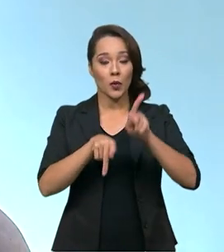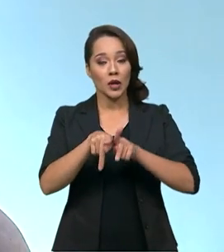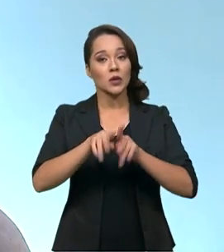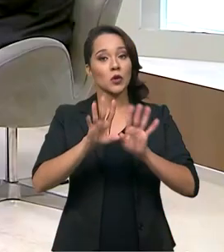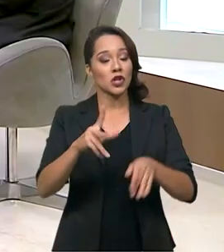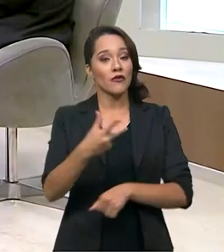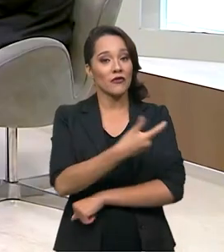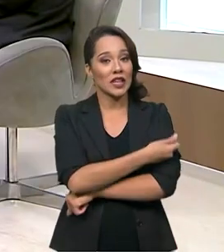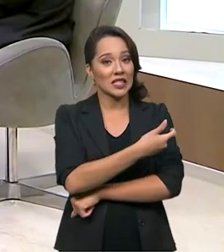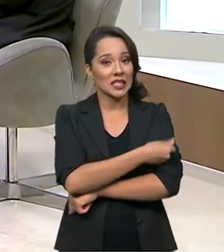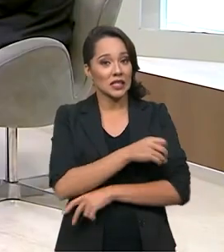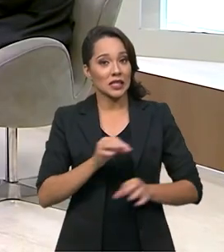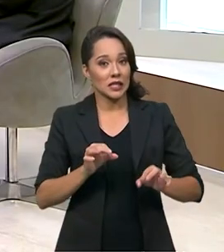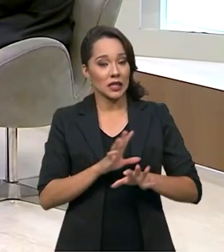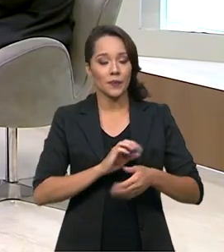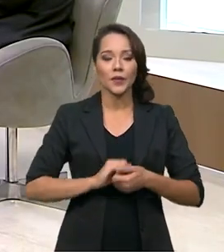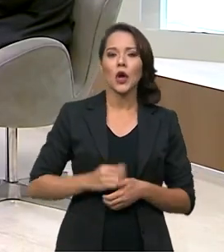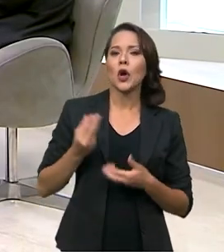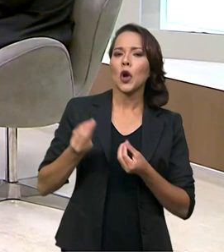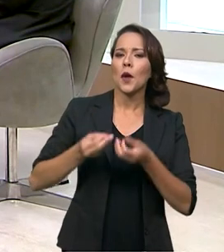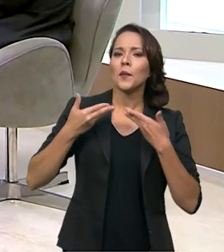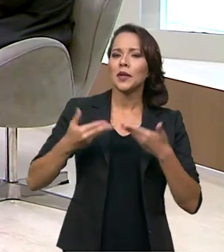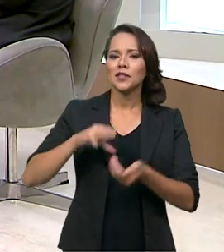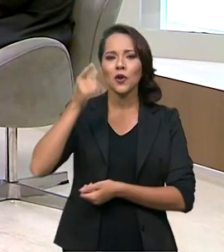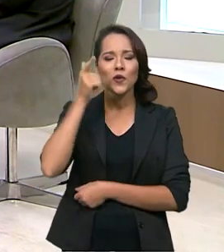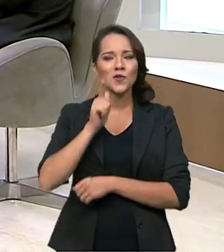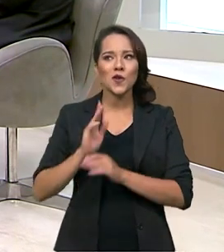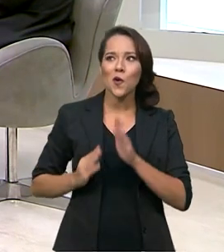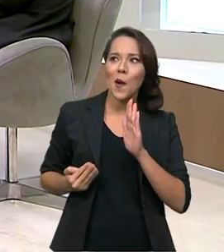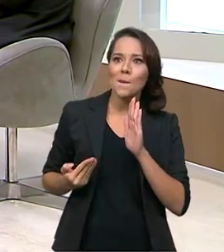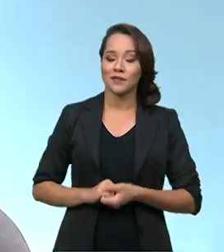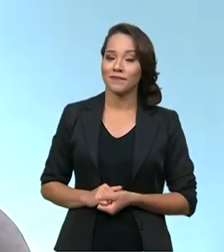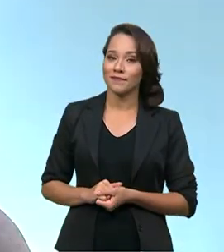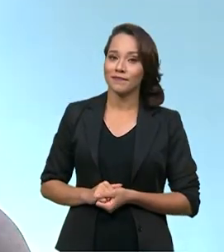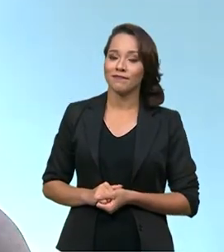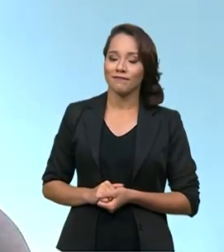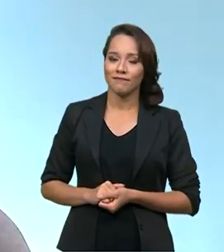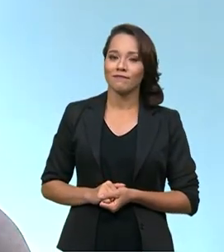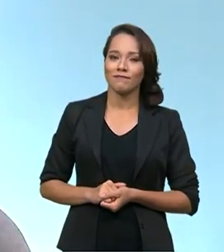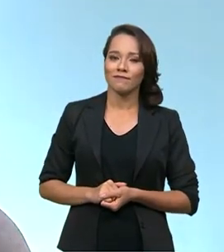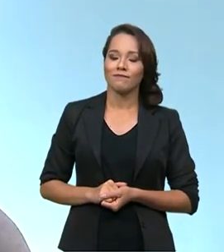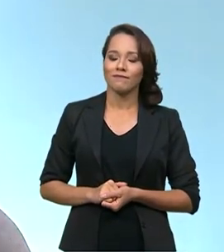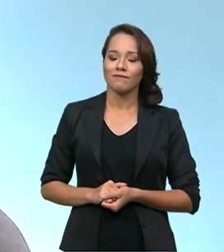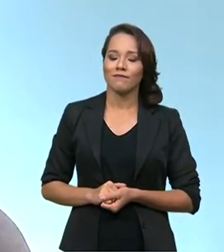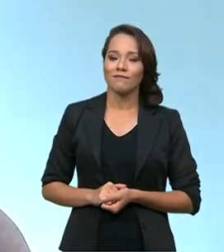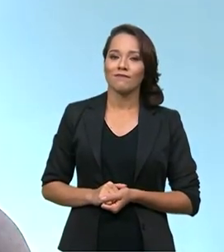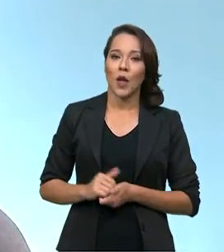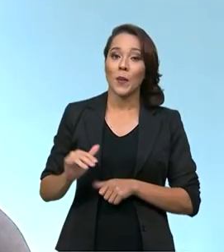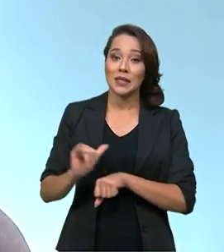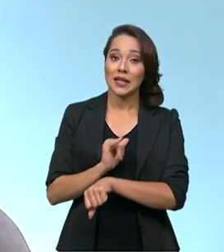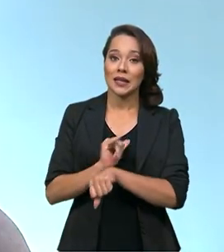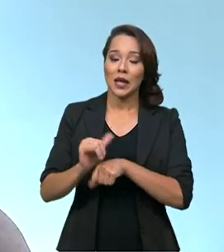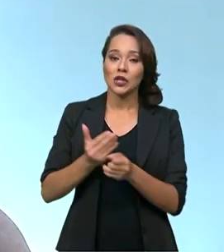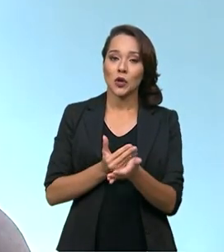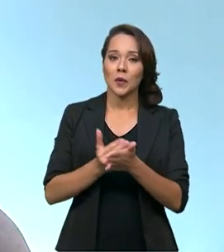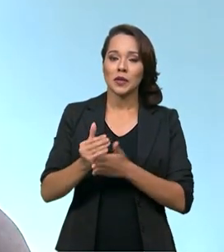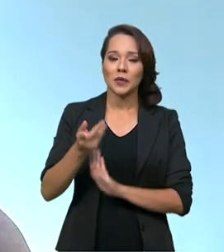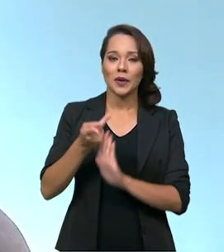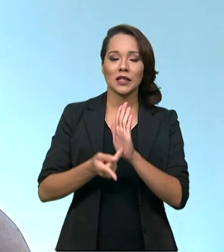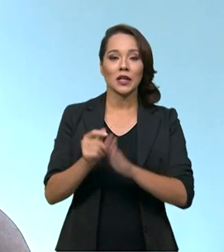vacinada. Como o Ministério conseguiu chegar a uma marca tão significativa? Começou a ser planejada em 2020.